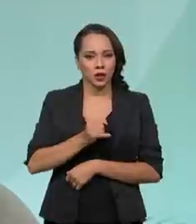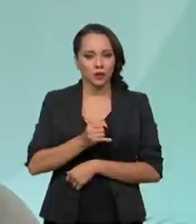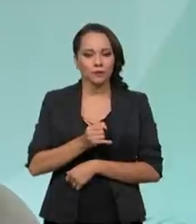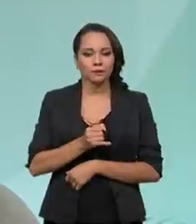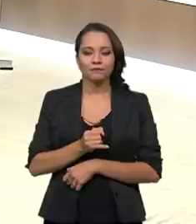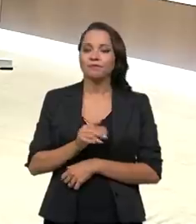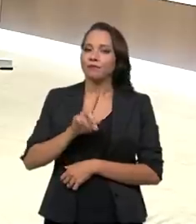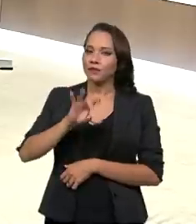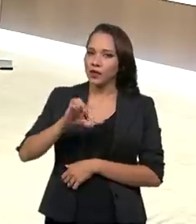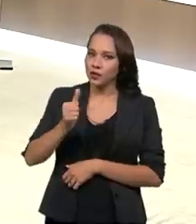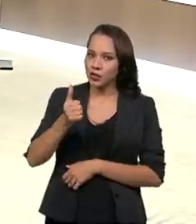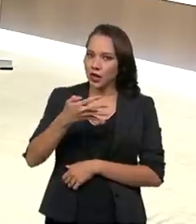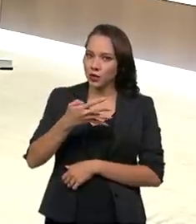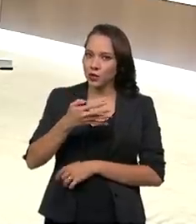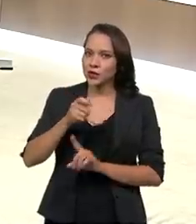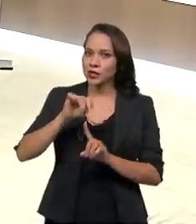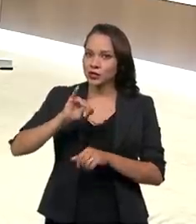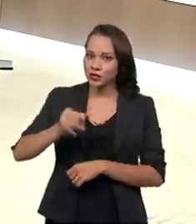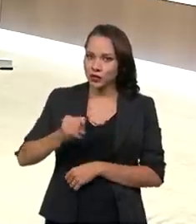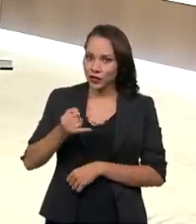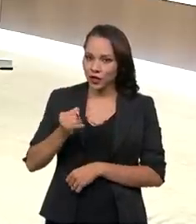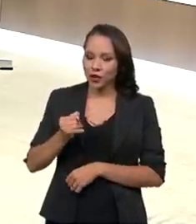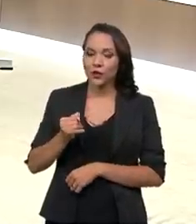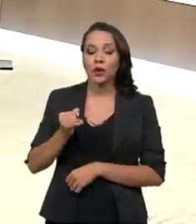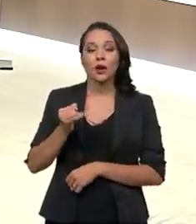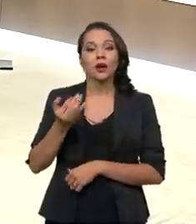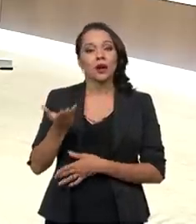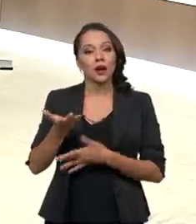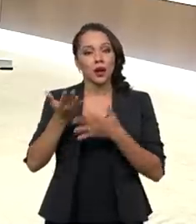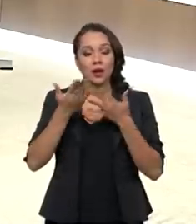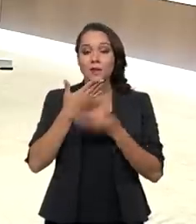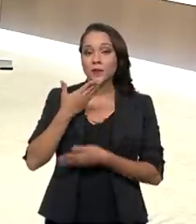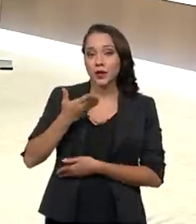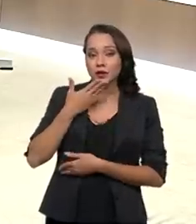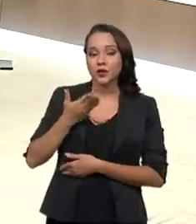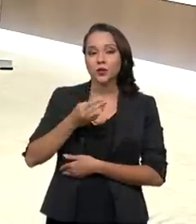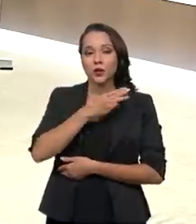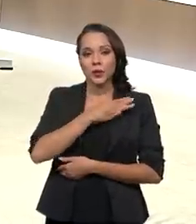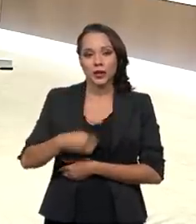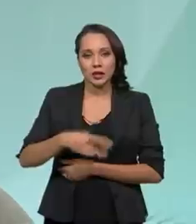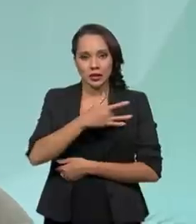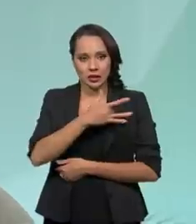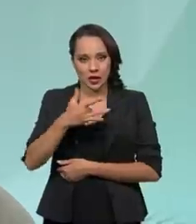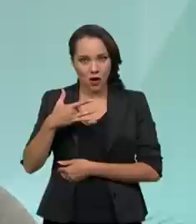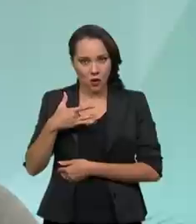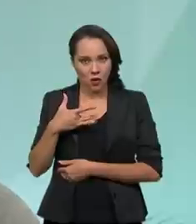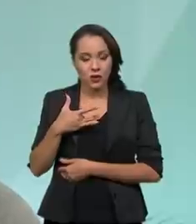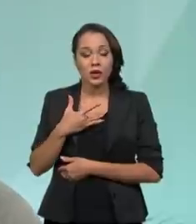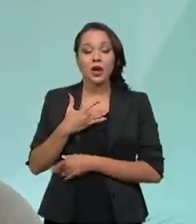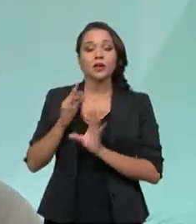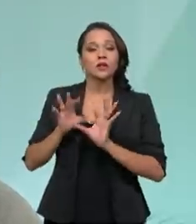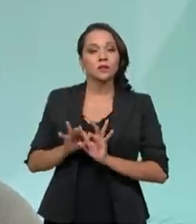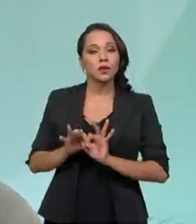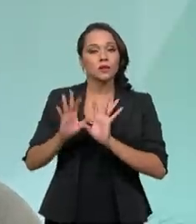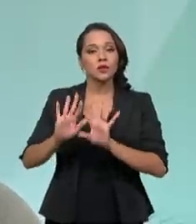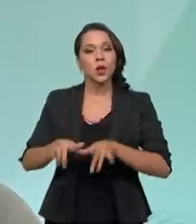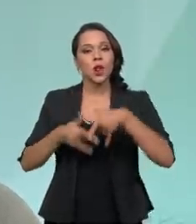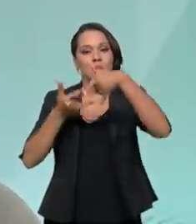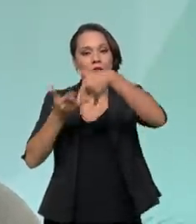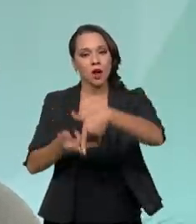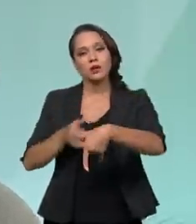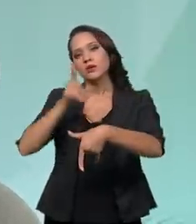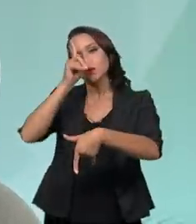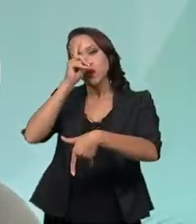precisar, no dia 14 de janeiro, em atenção à solicitação do ministro da Saúde, nós disponibilizamos leitos de